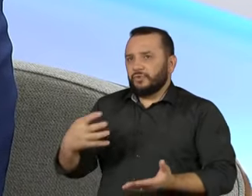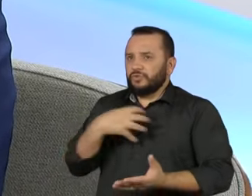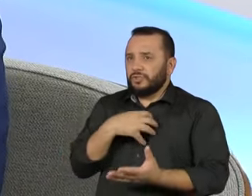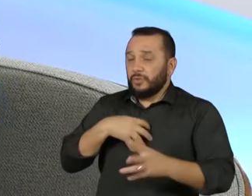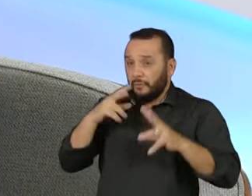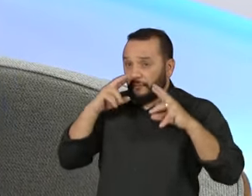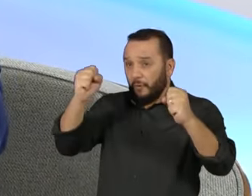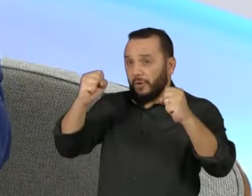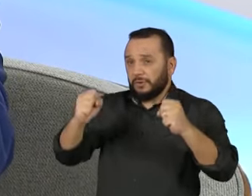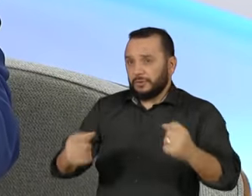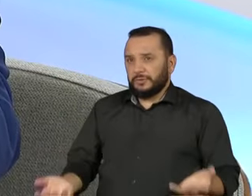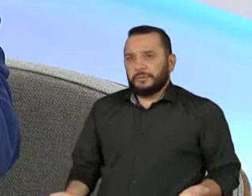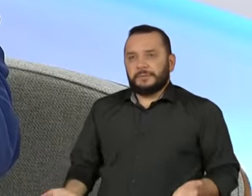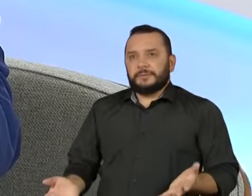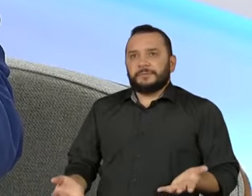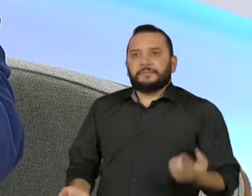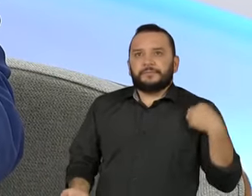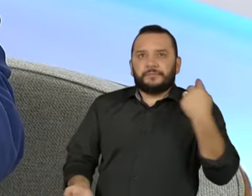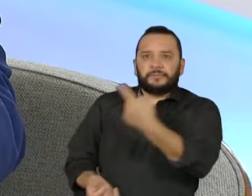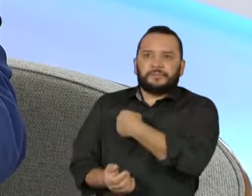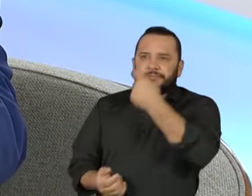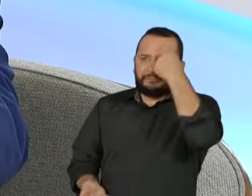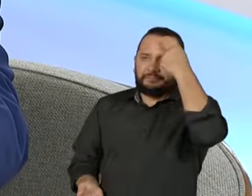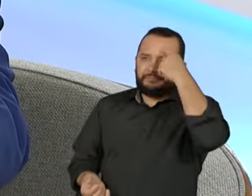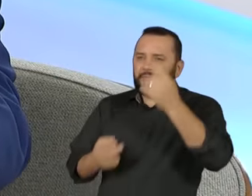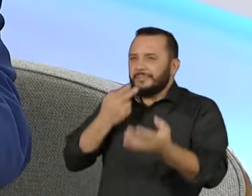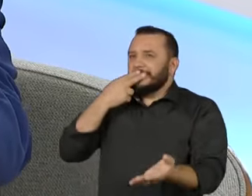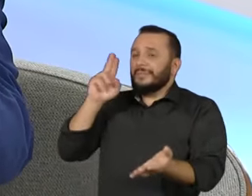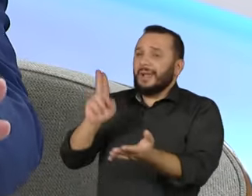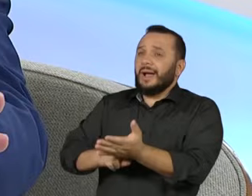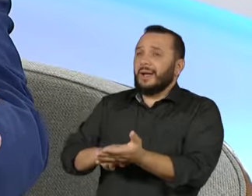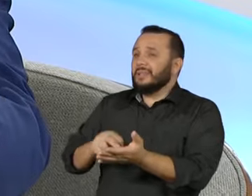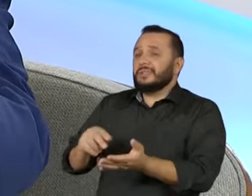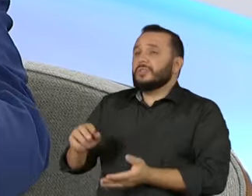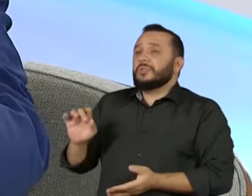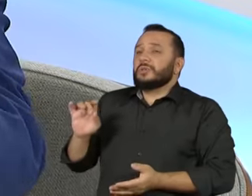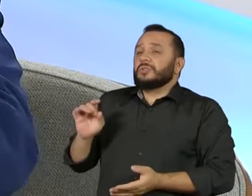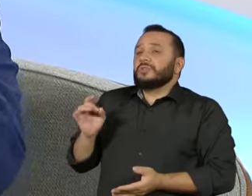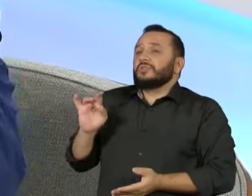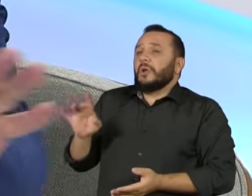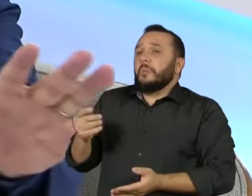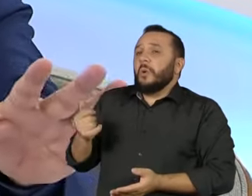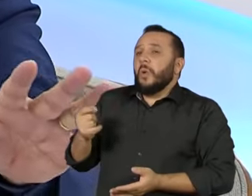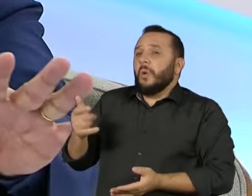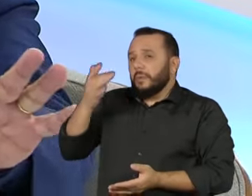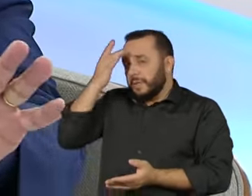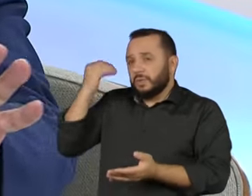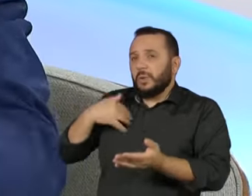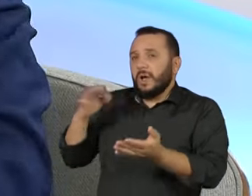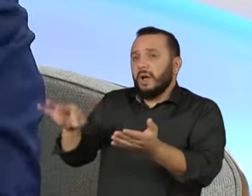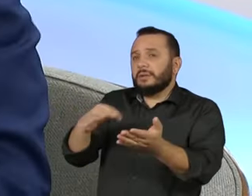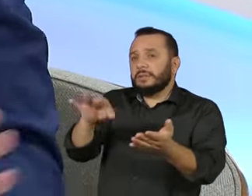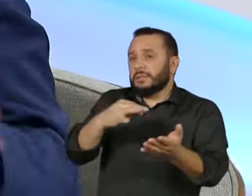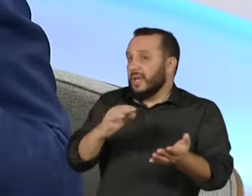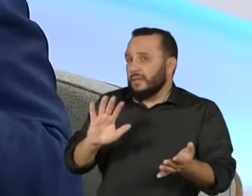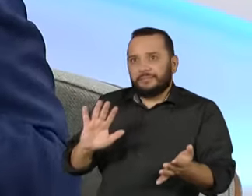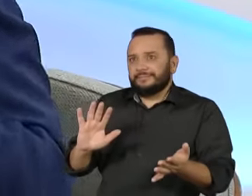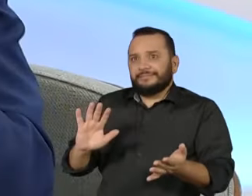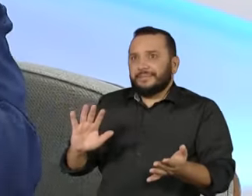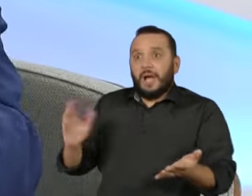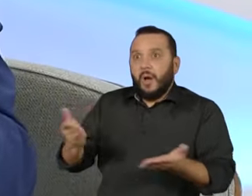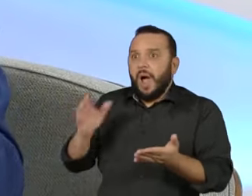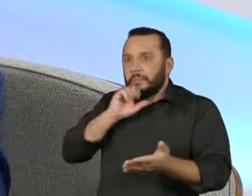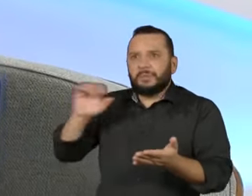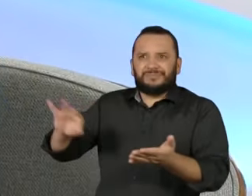A gente pensava que essa carta fosse ser assinada por tantos brasileiros numa velocidade tão rápida. Não, eu